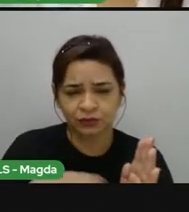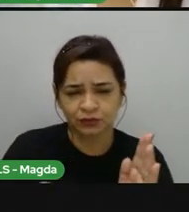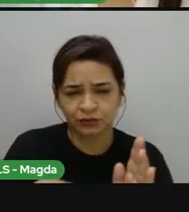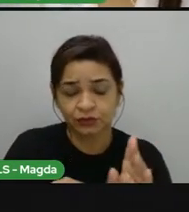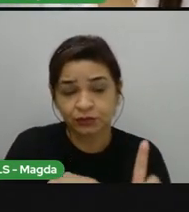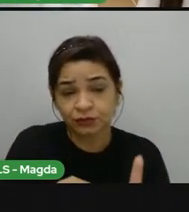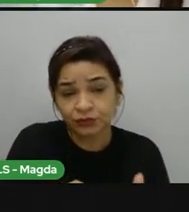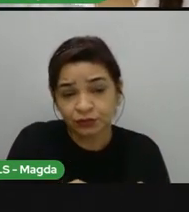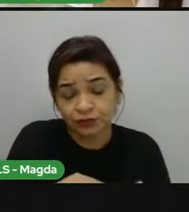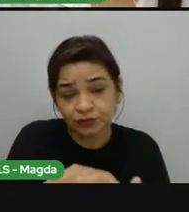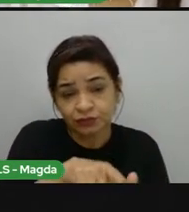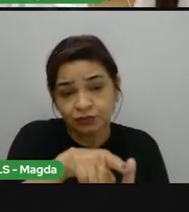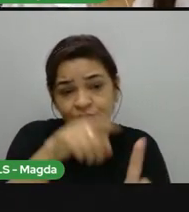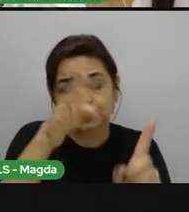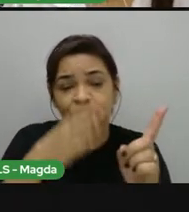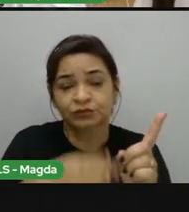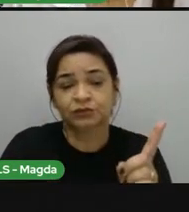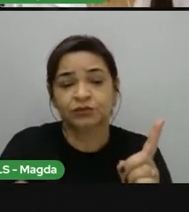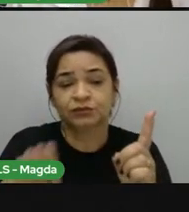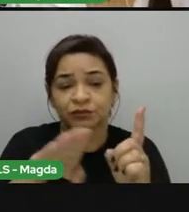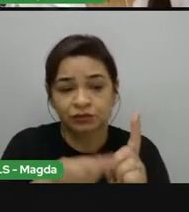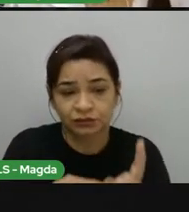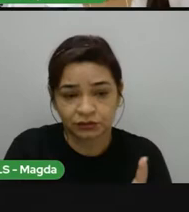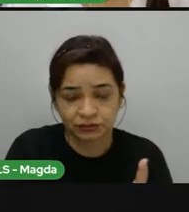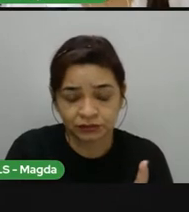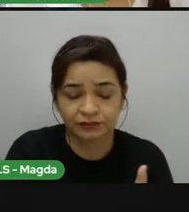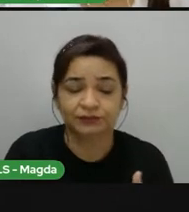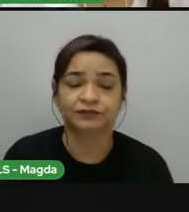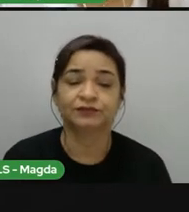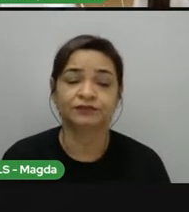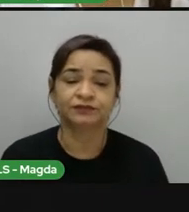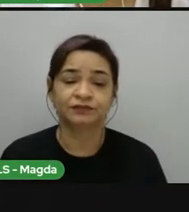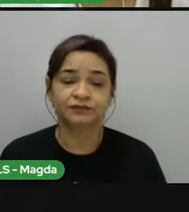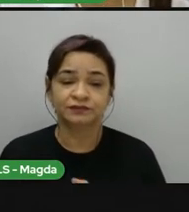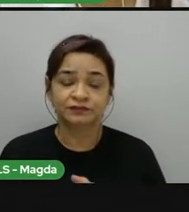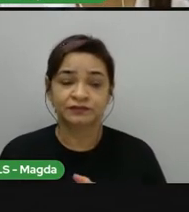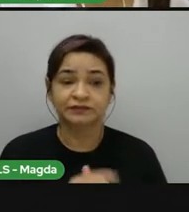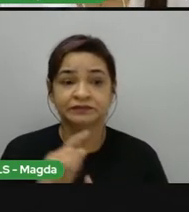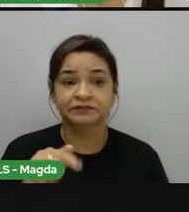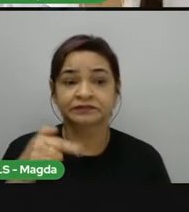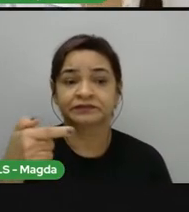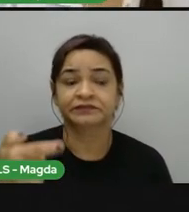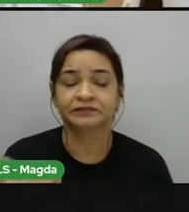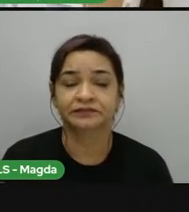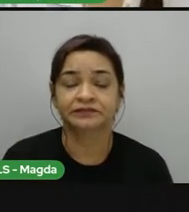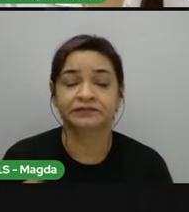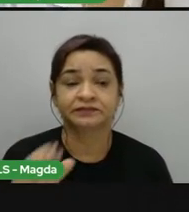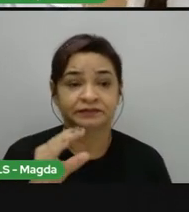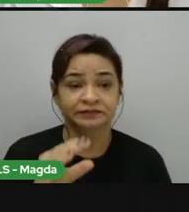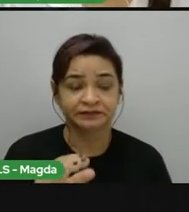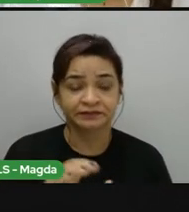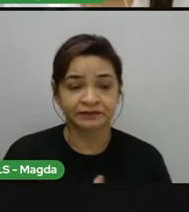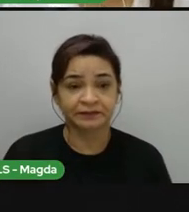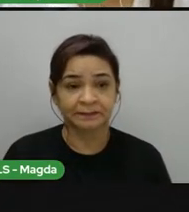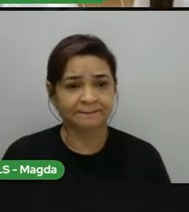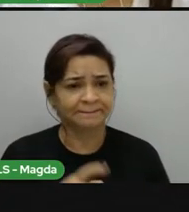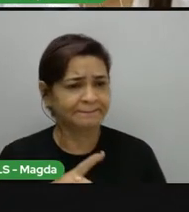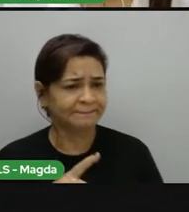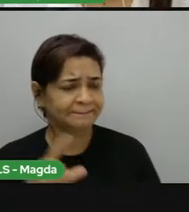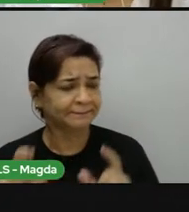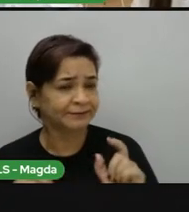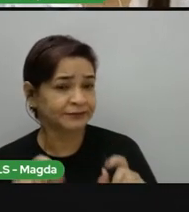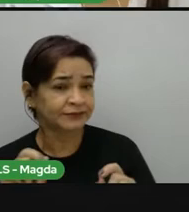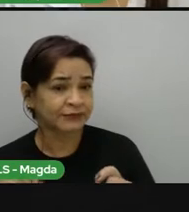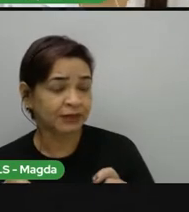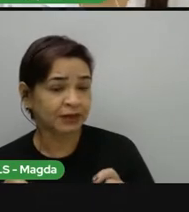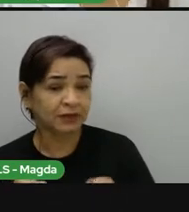É a altura de alguma coisa com relação ao nível do mar. E a continentalidade, a gente já viu que tem a ver com